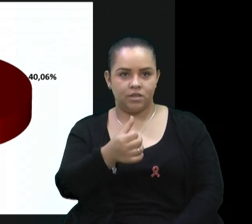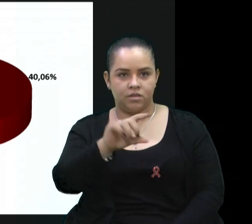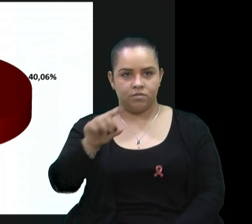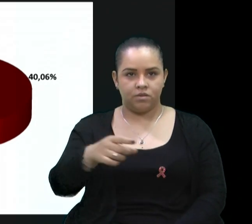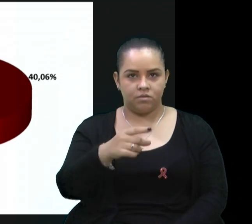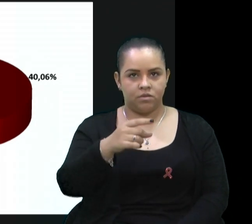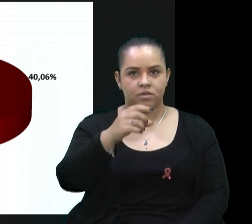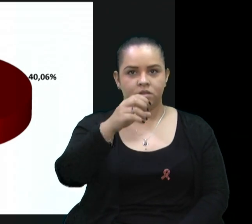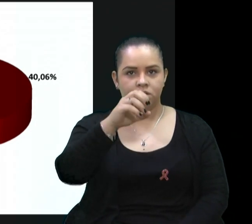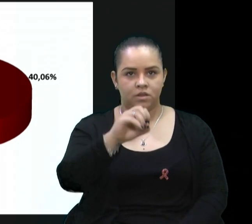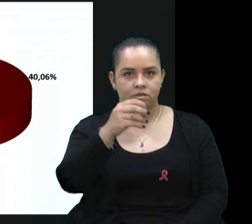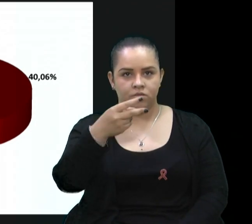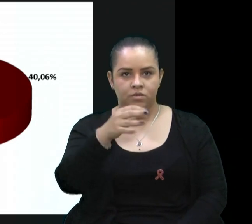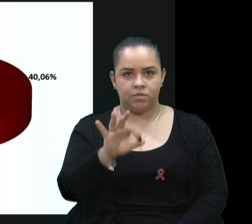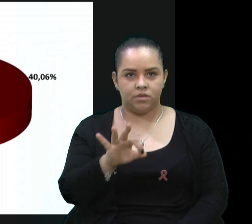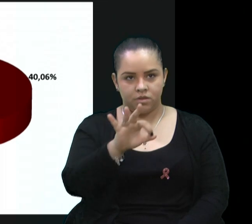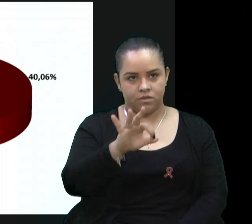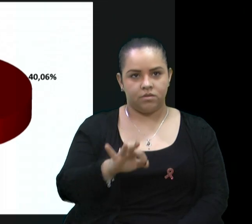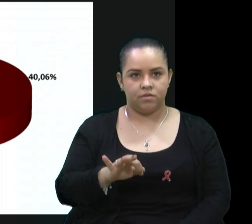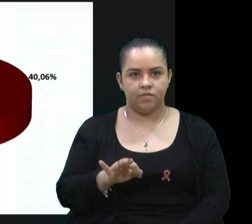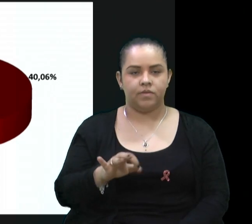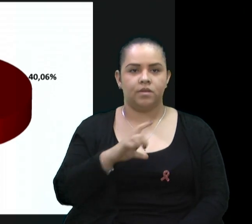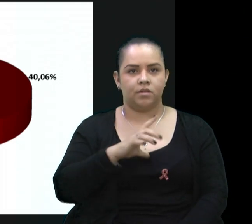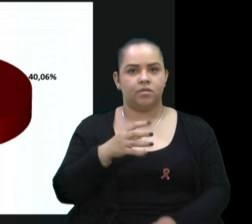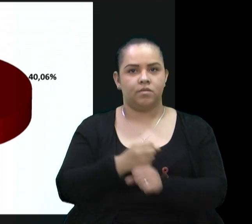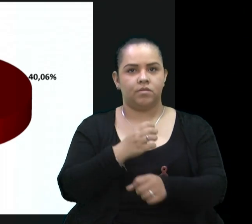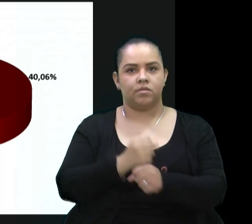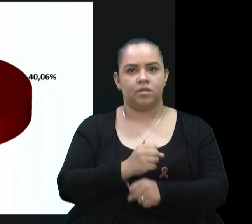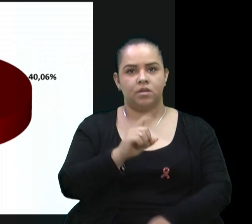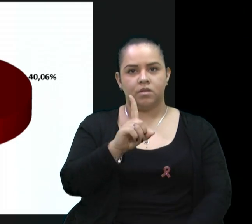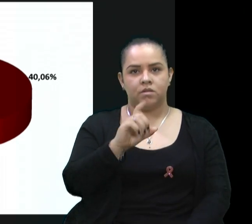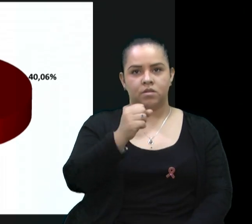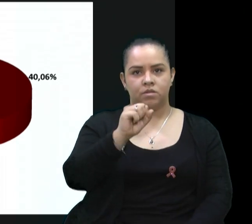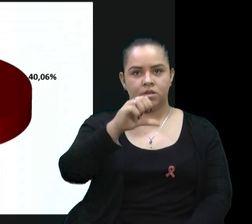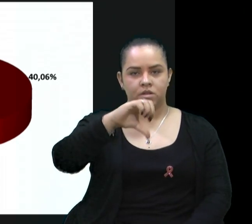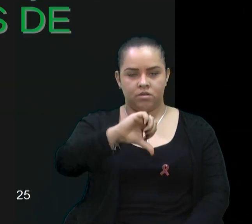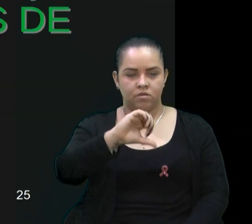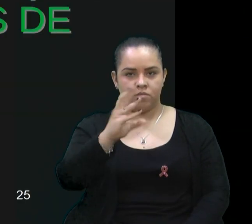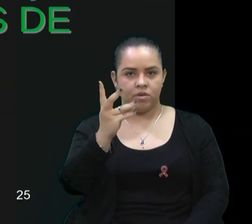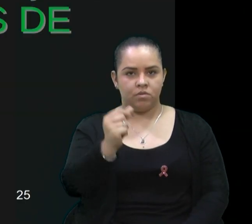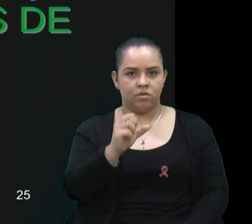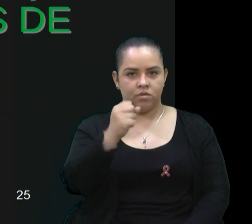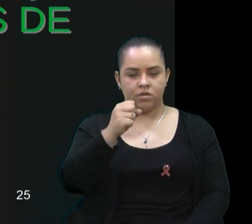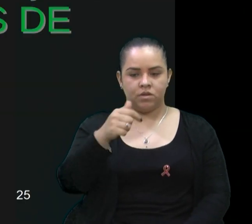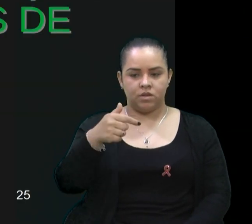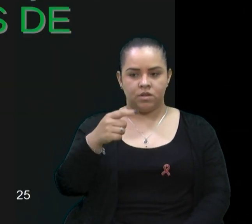R$ 189.871.000,00.